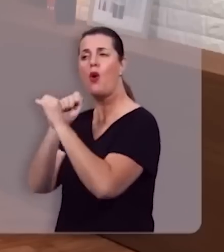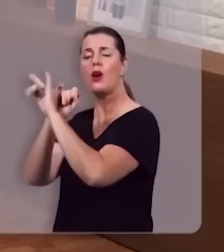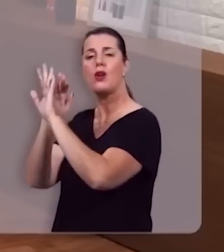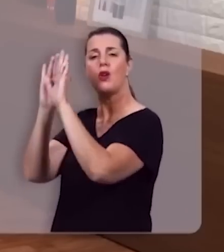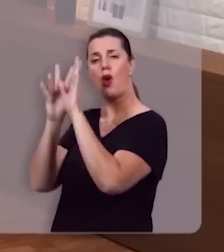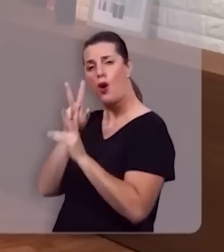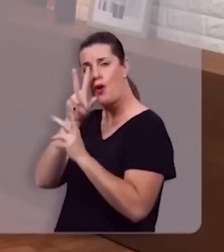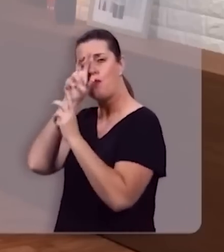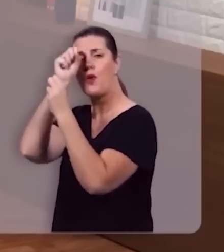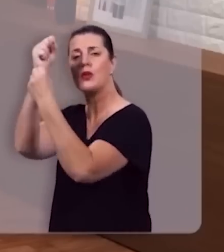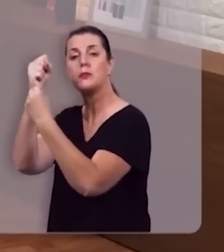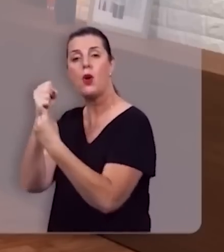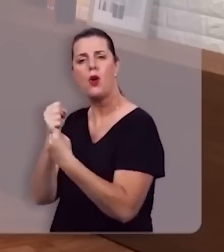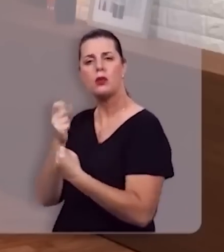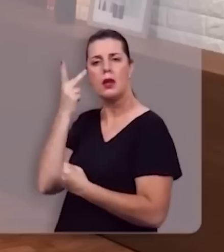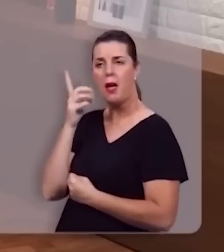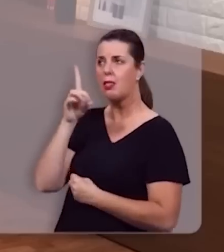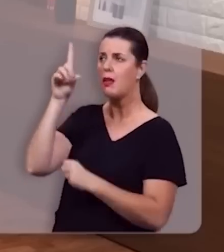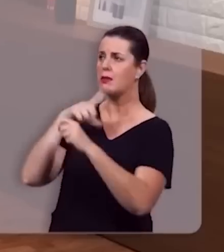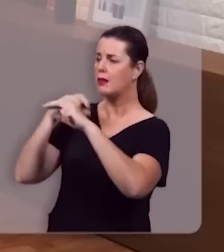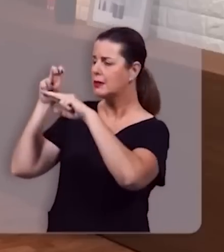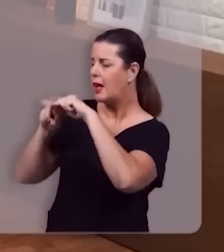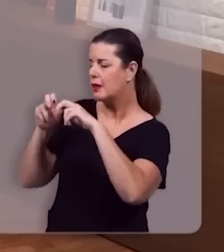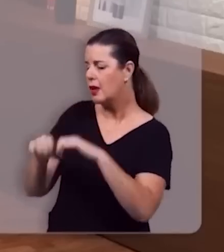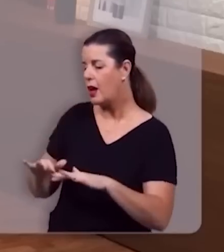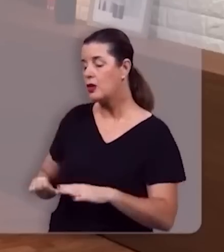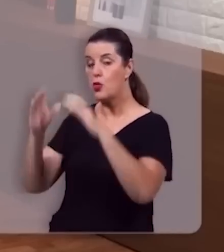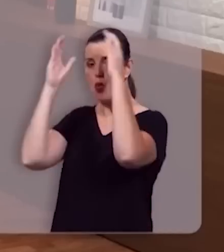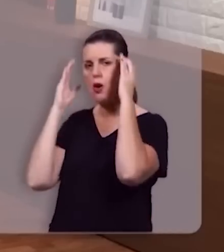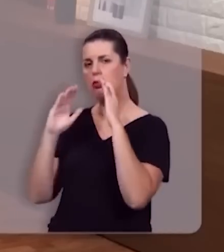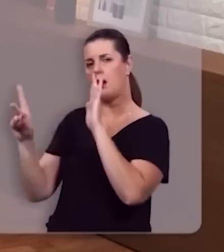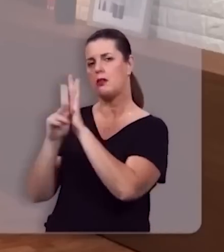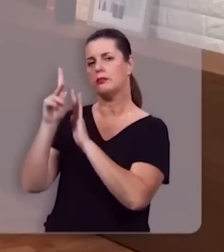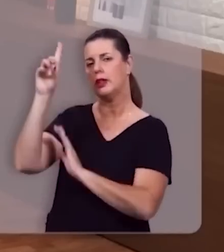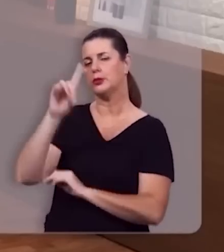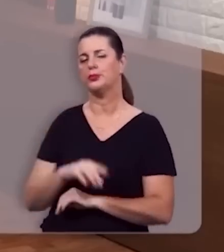glória e força e poder àquele que está sentado no trono e ao Cordeiro de Deus.